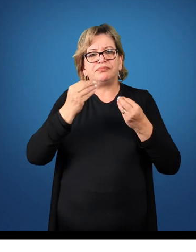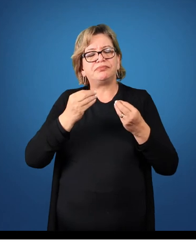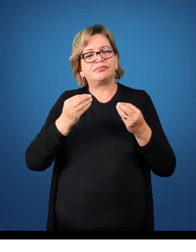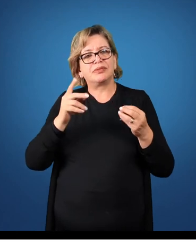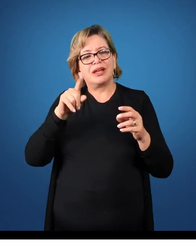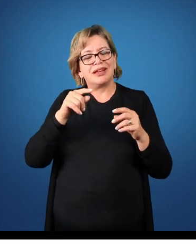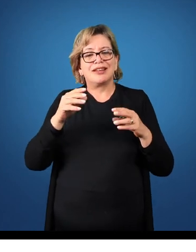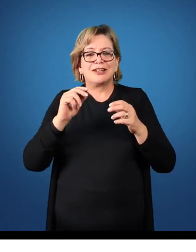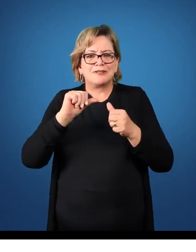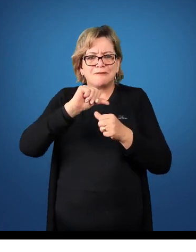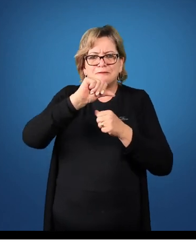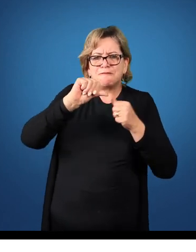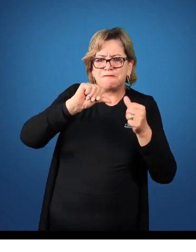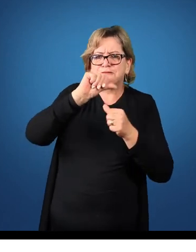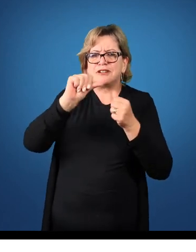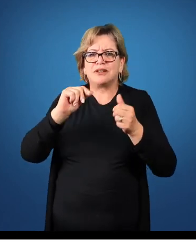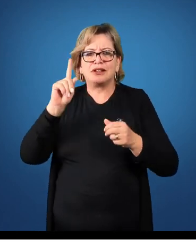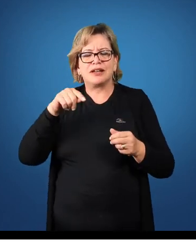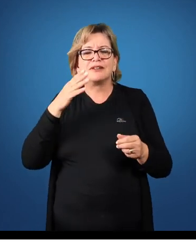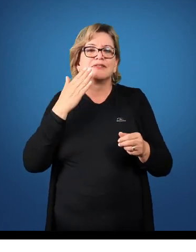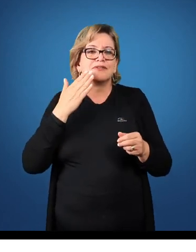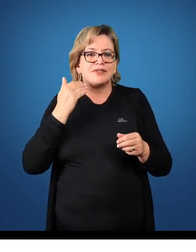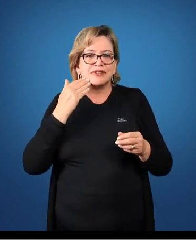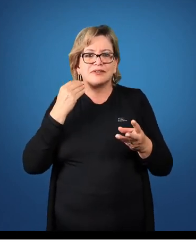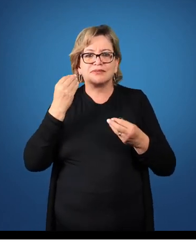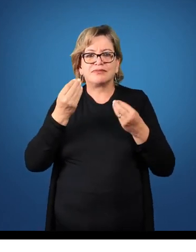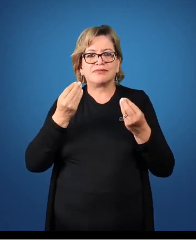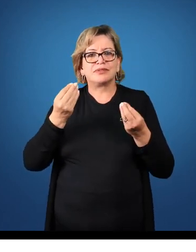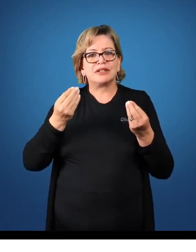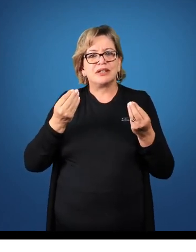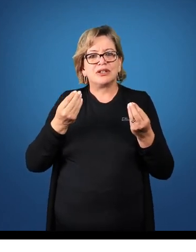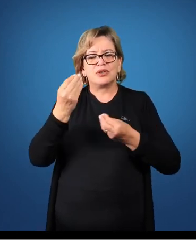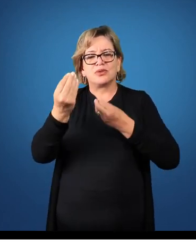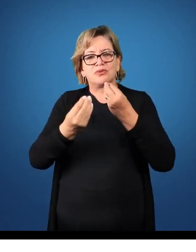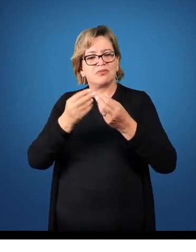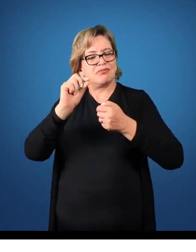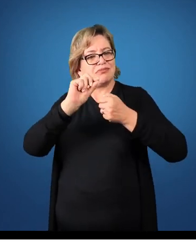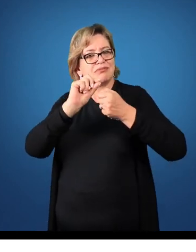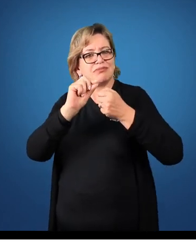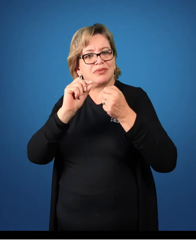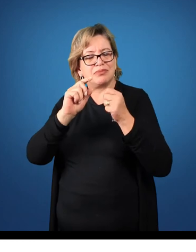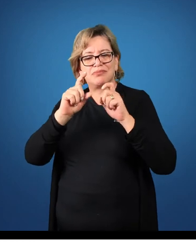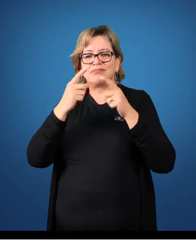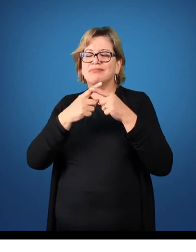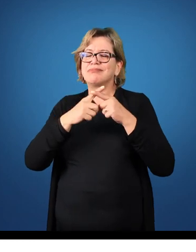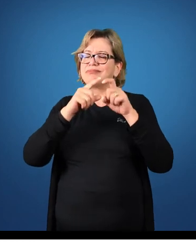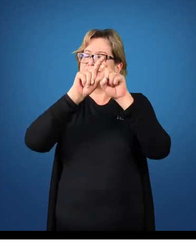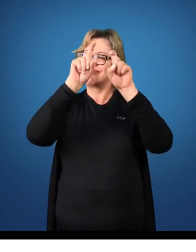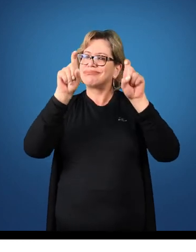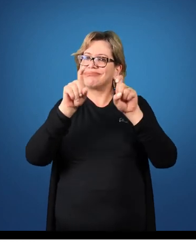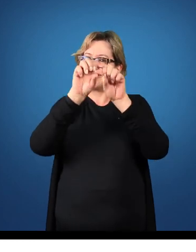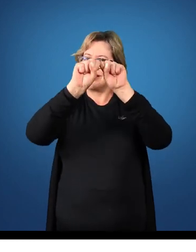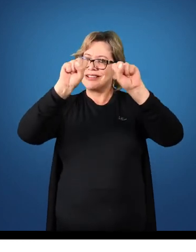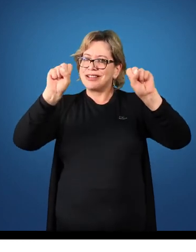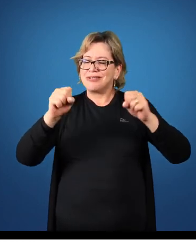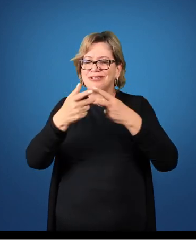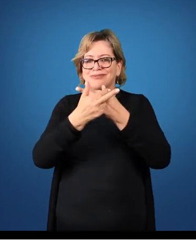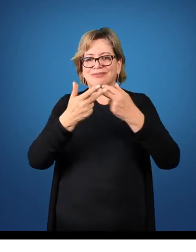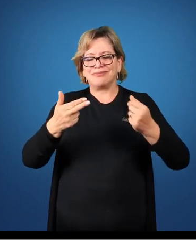esse lançamento. Isso foi facilitado fortemente por essa informatização.